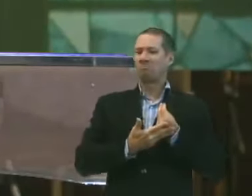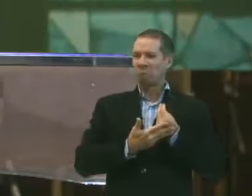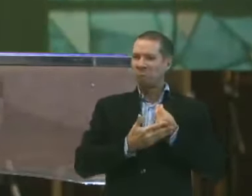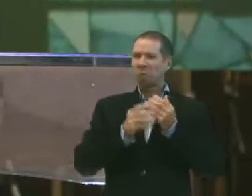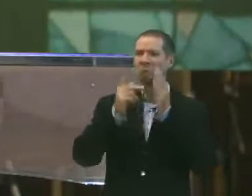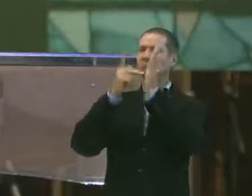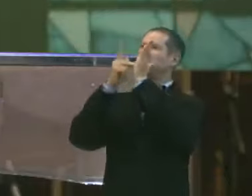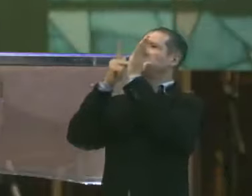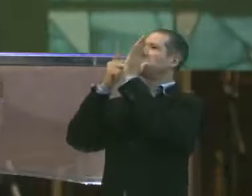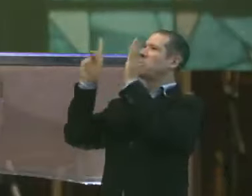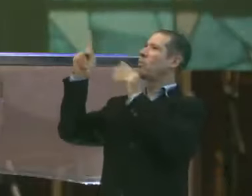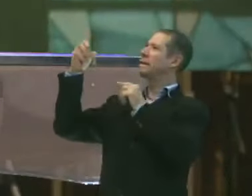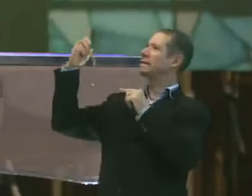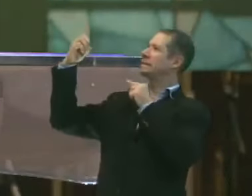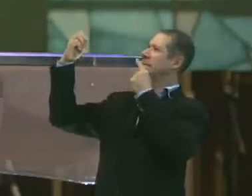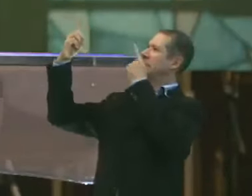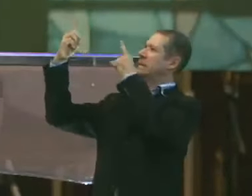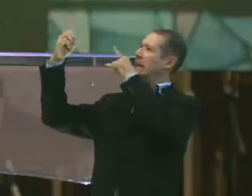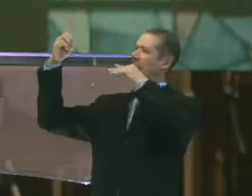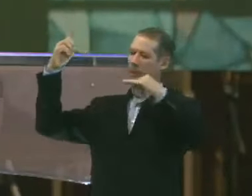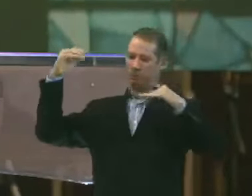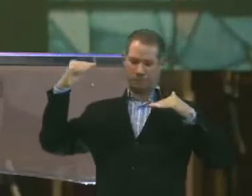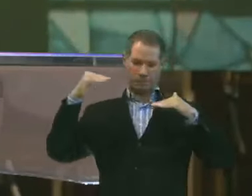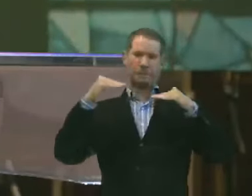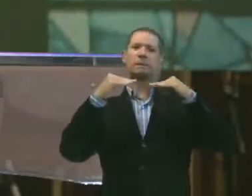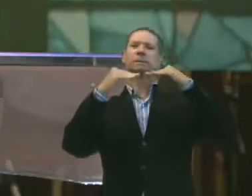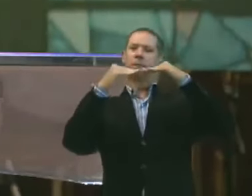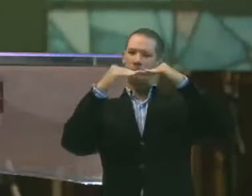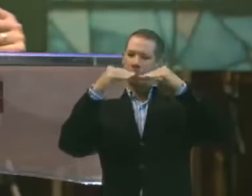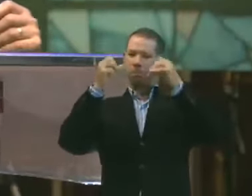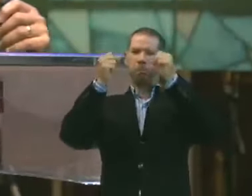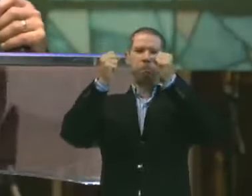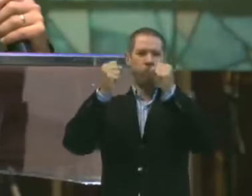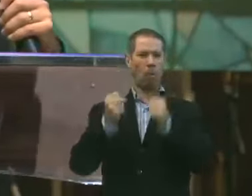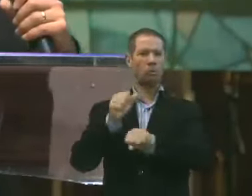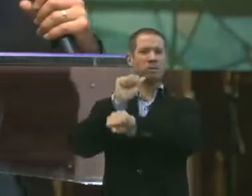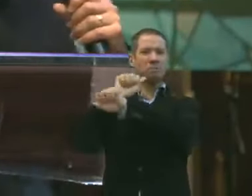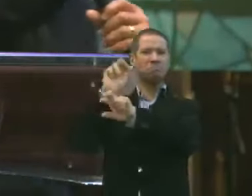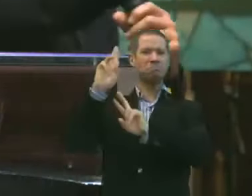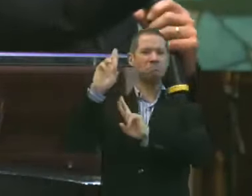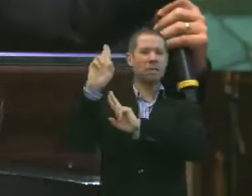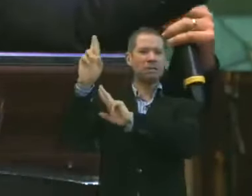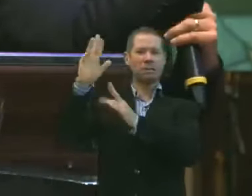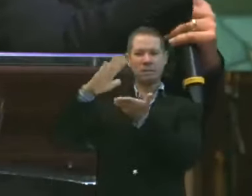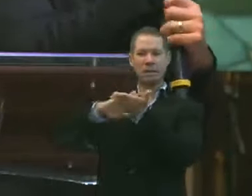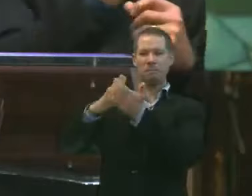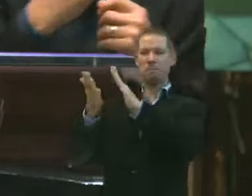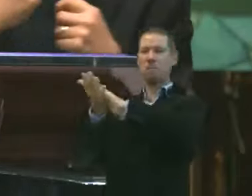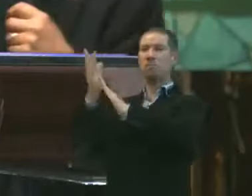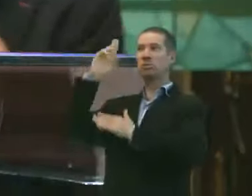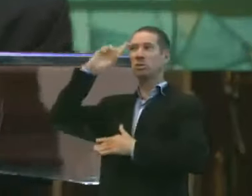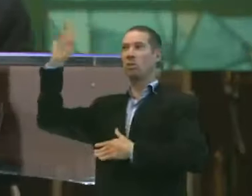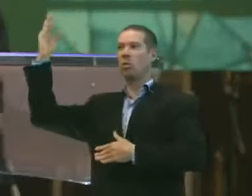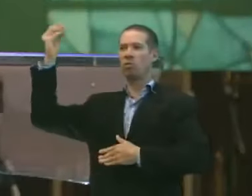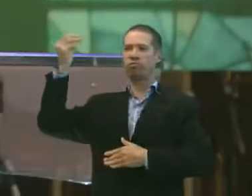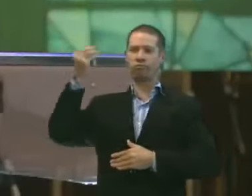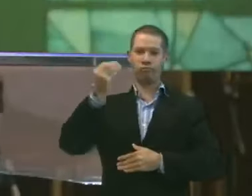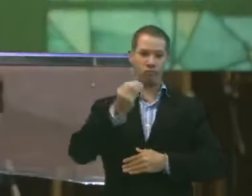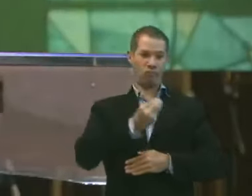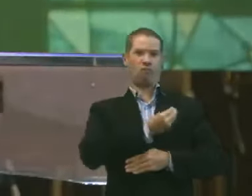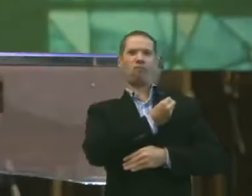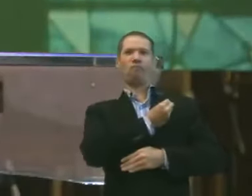Das promessas de Deus. Eu posso ter esperança. Porque as mãos do Senhor estão sobre mim.